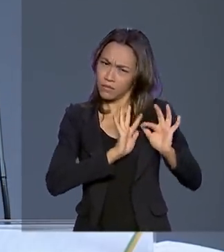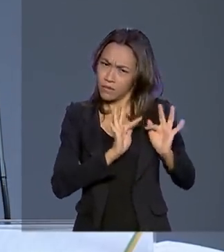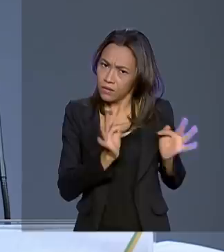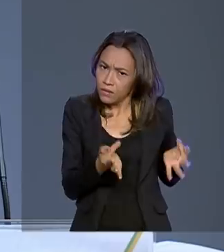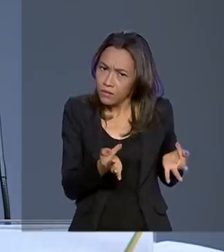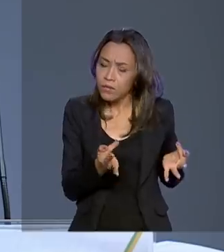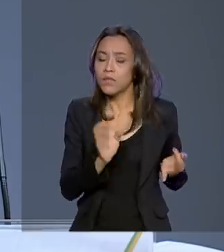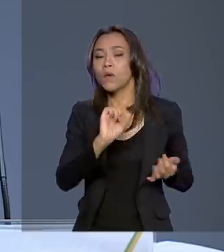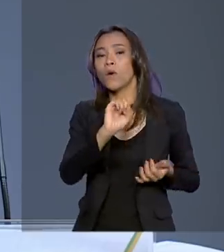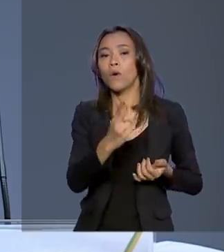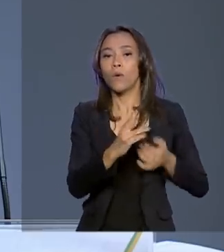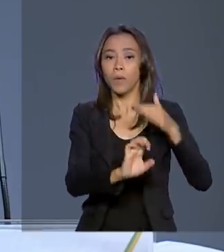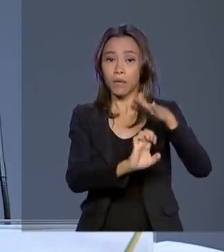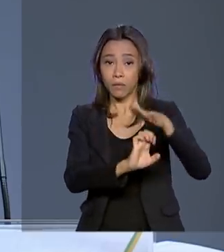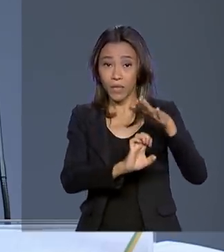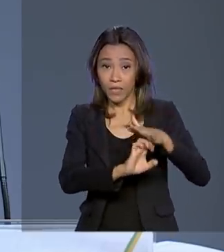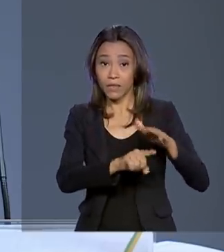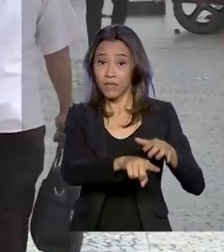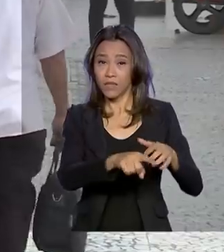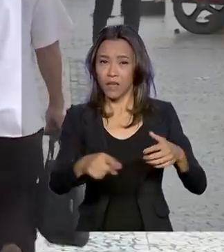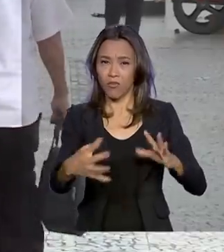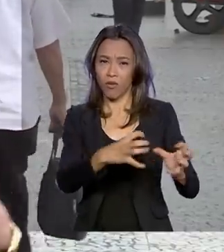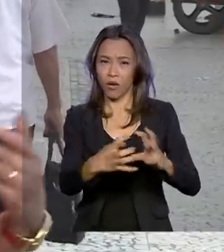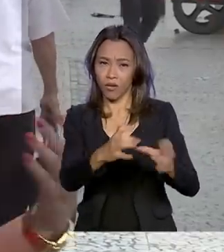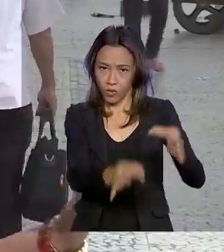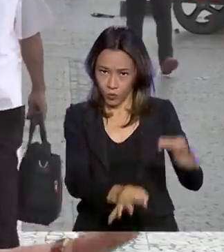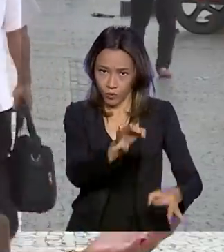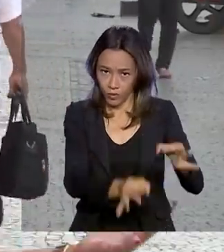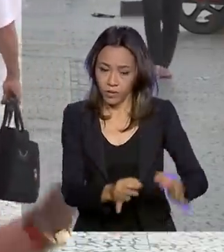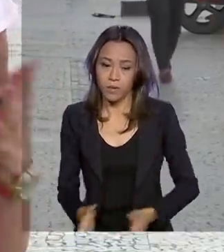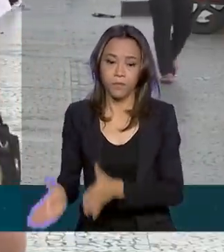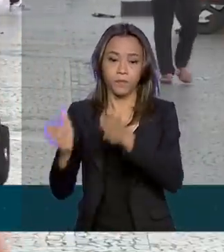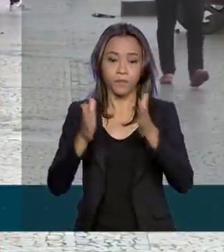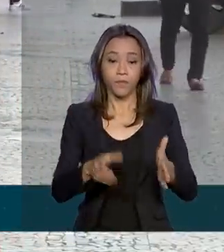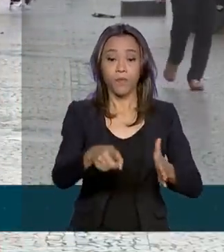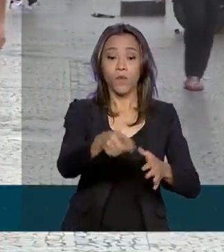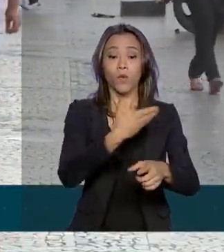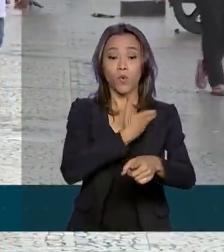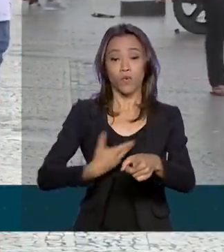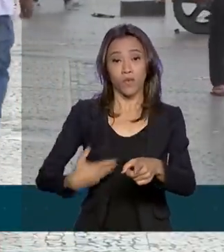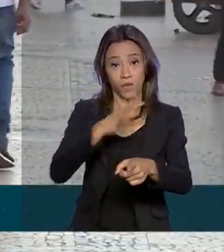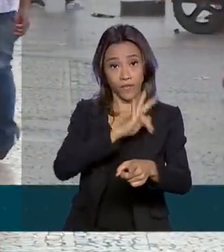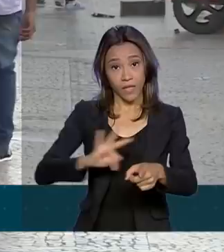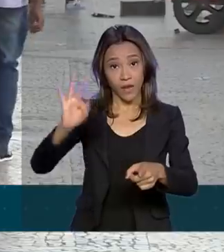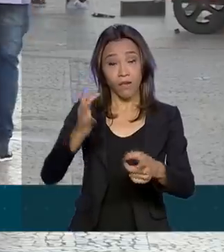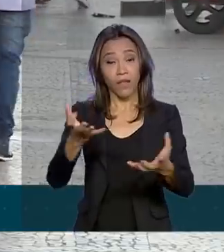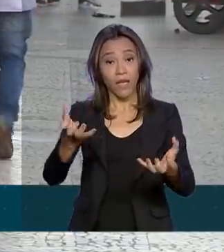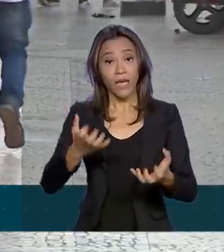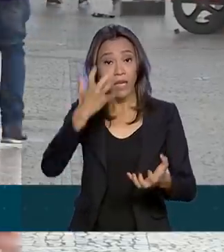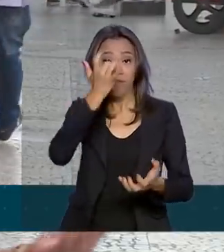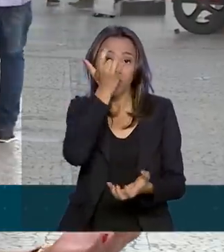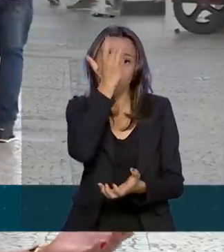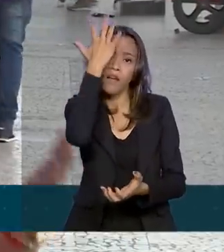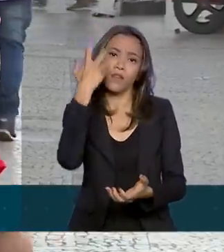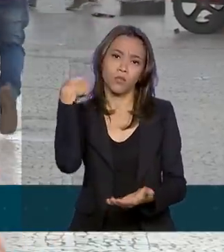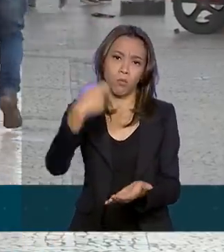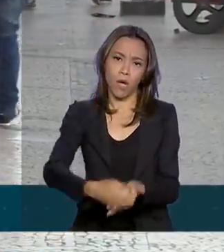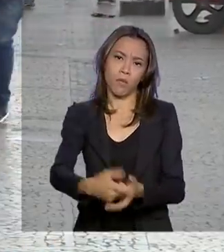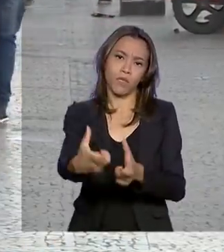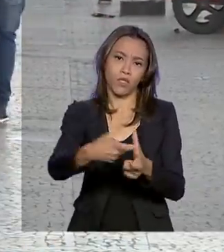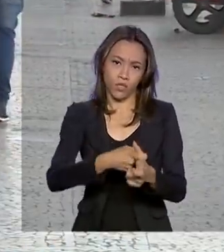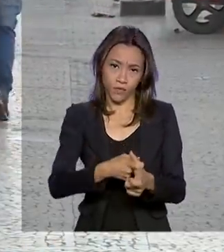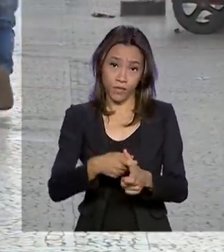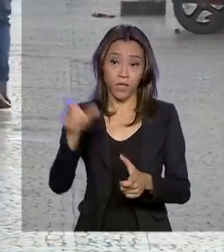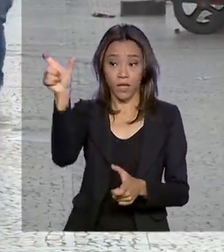empresas em recuperação judicial. A ideia do governo federal é facilitar o pagamento dessas dívidas com a União. Com isso, o